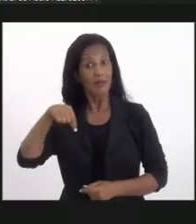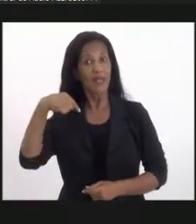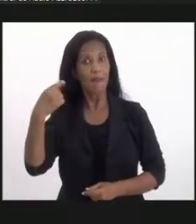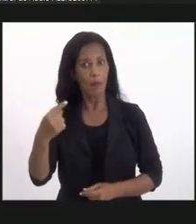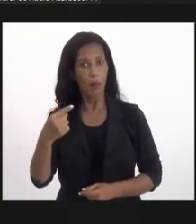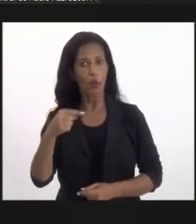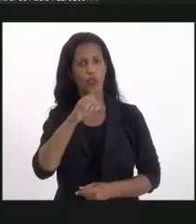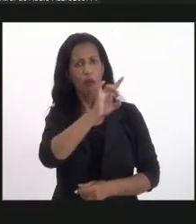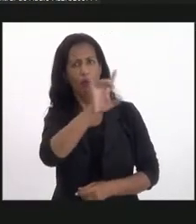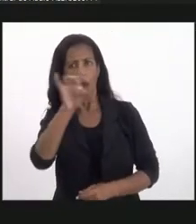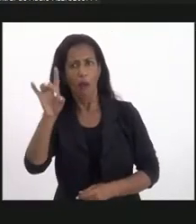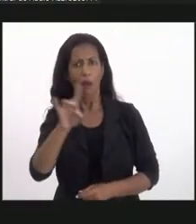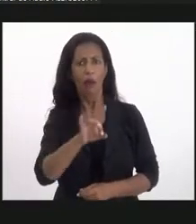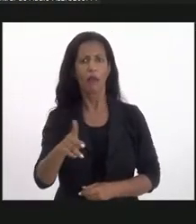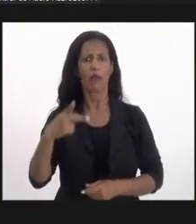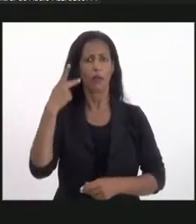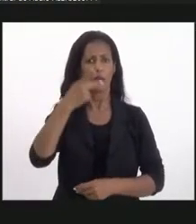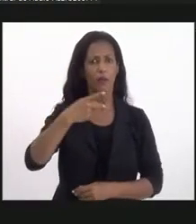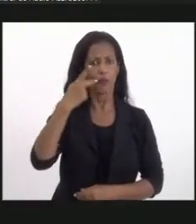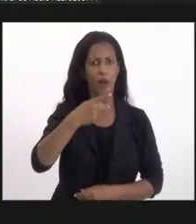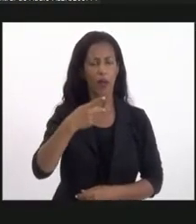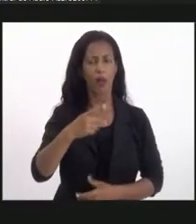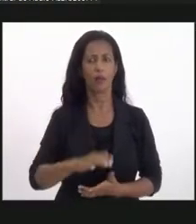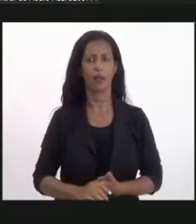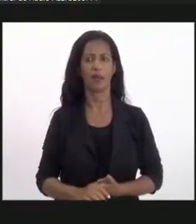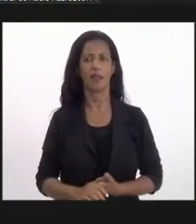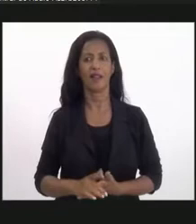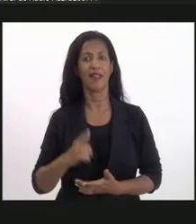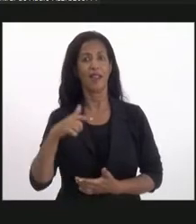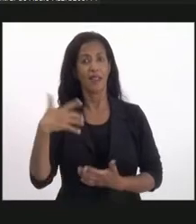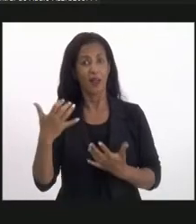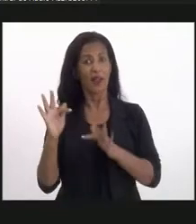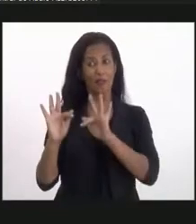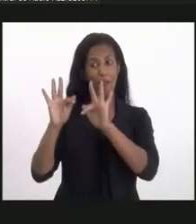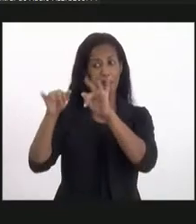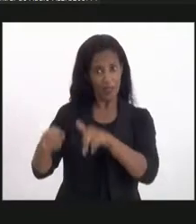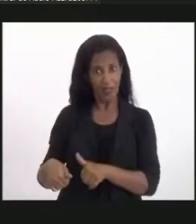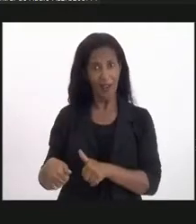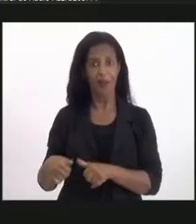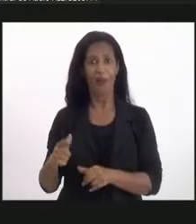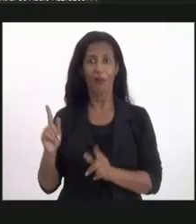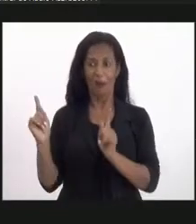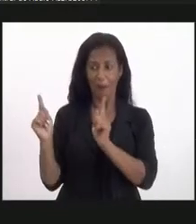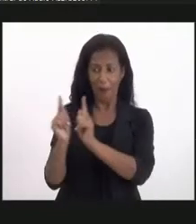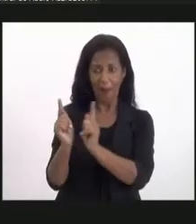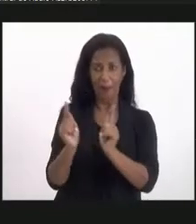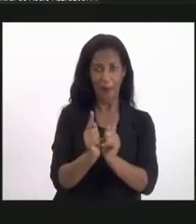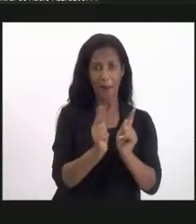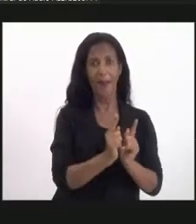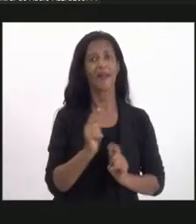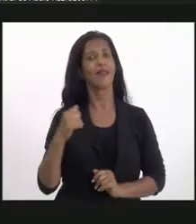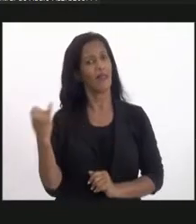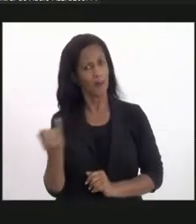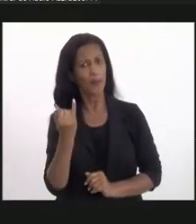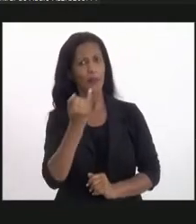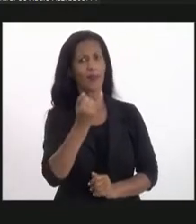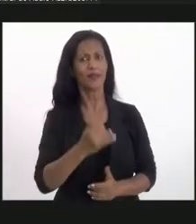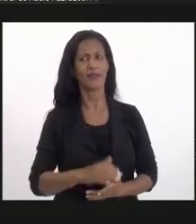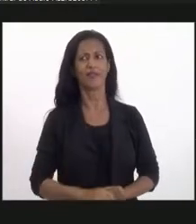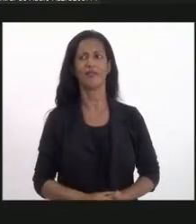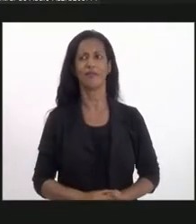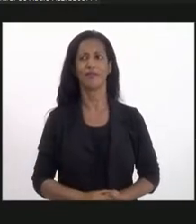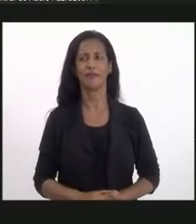fala, eu quero que vocês falem, façam as considerações finais, que é importante, né? Então,